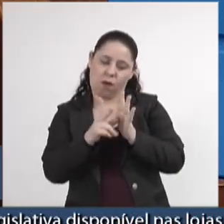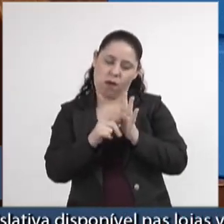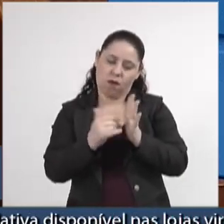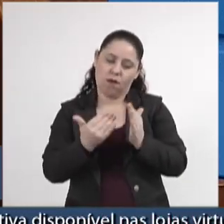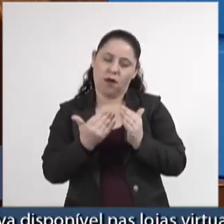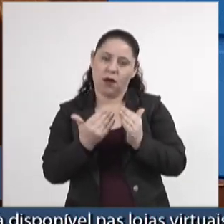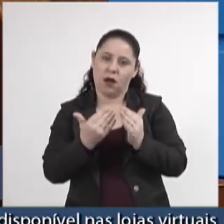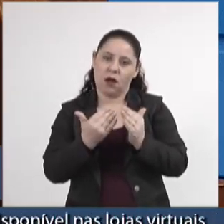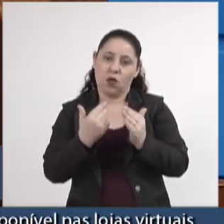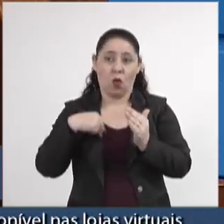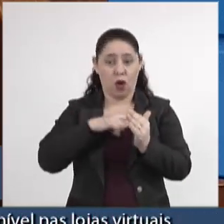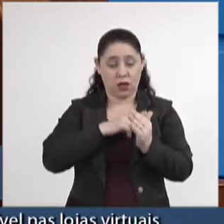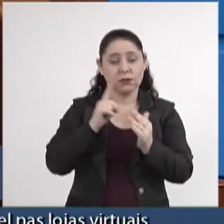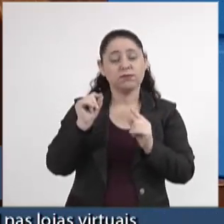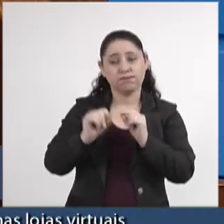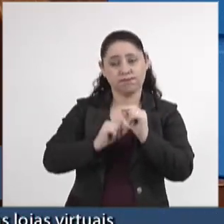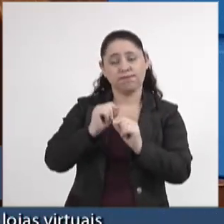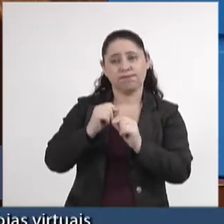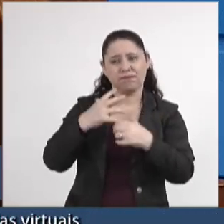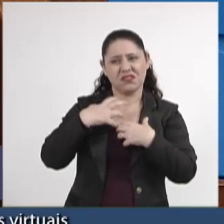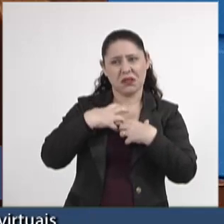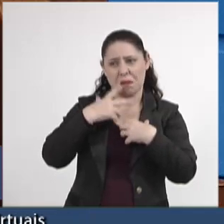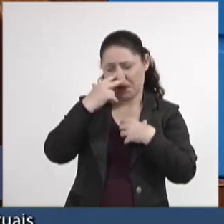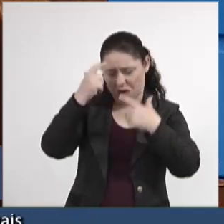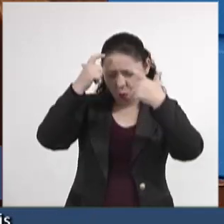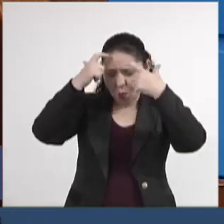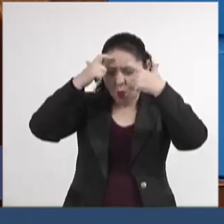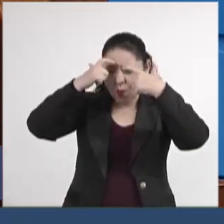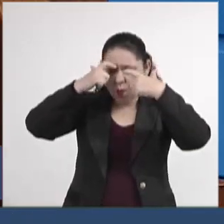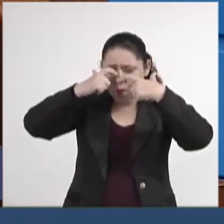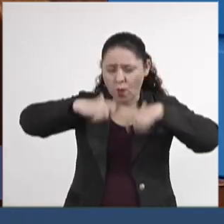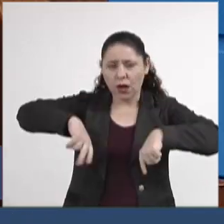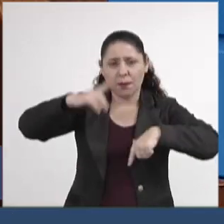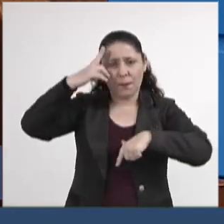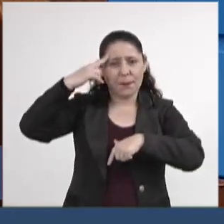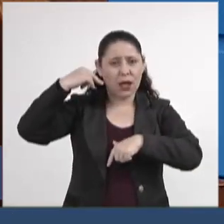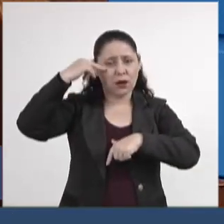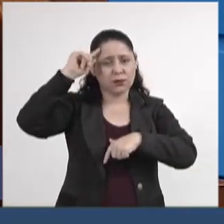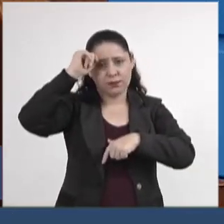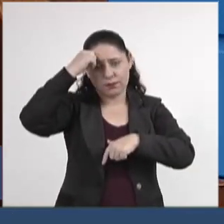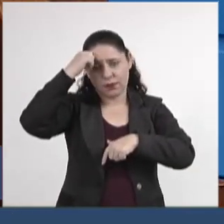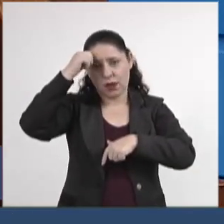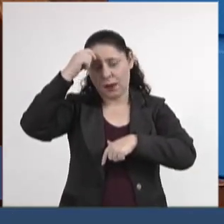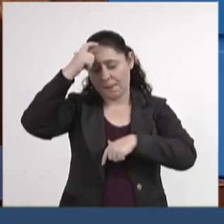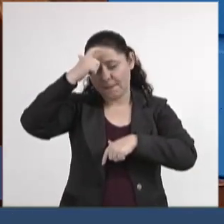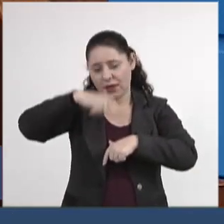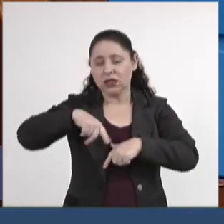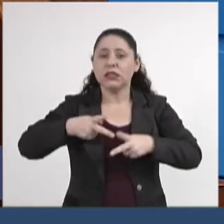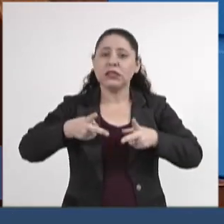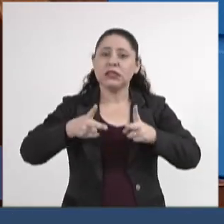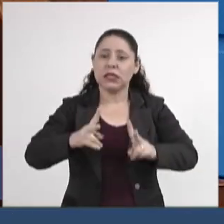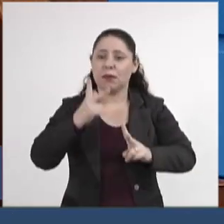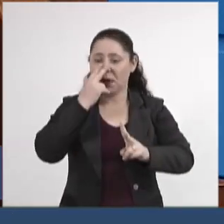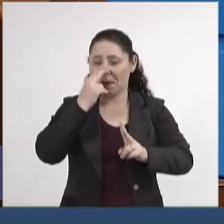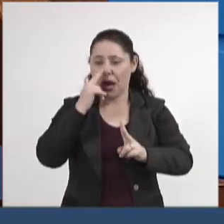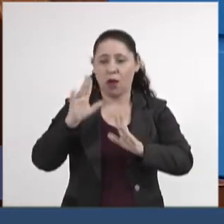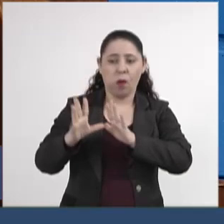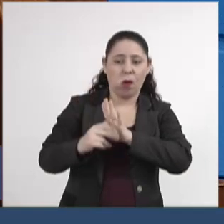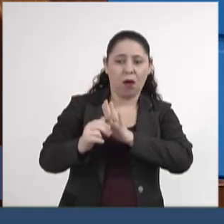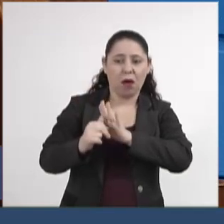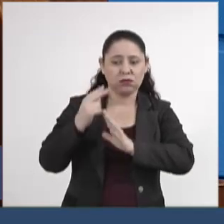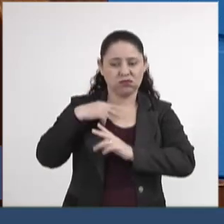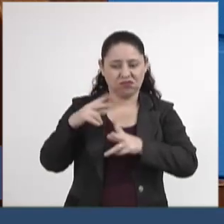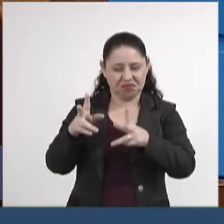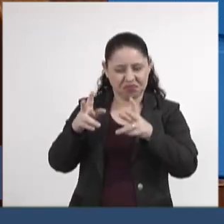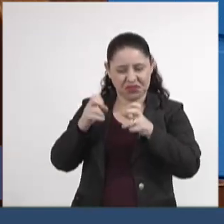considerados suspeitos. Os corpos dos negros são sempre considerados suspeitos.